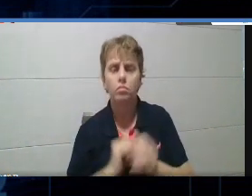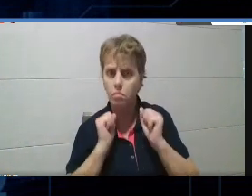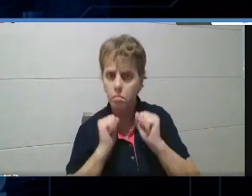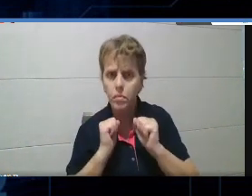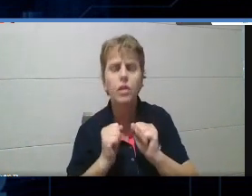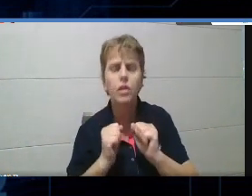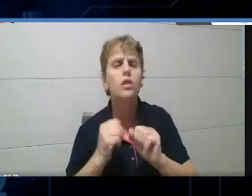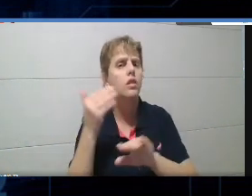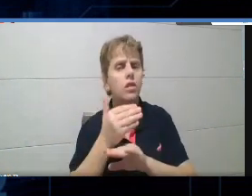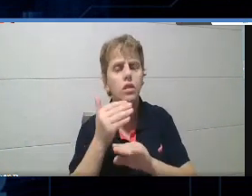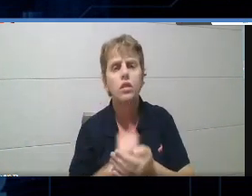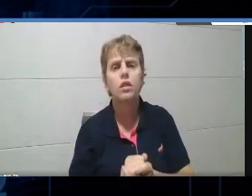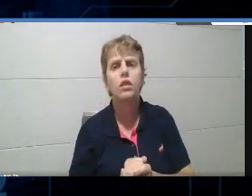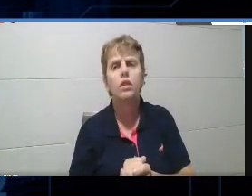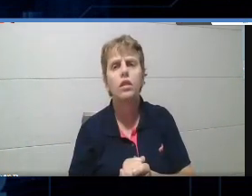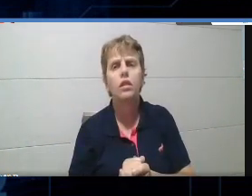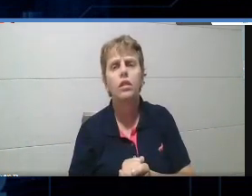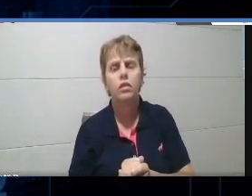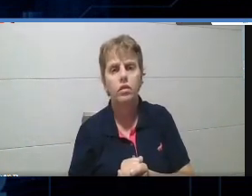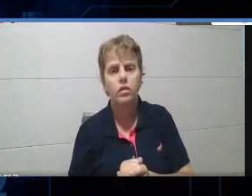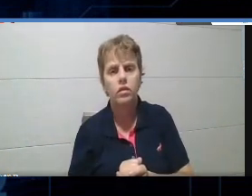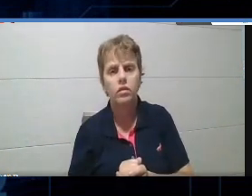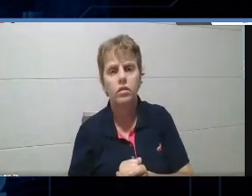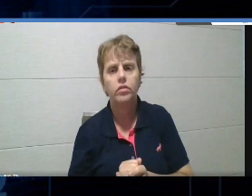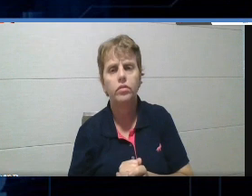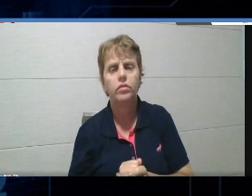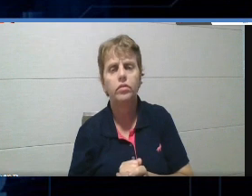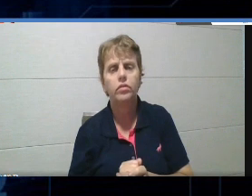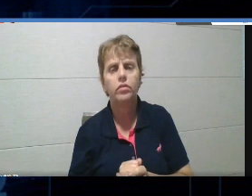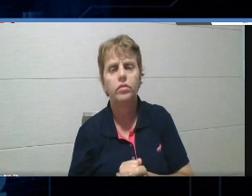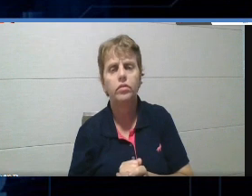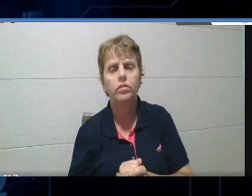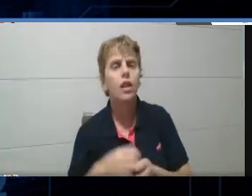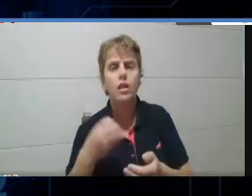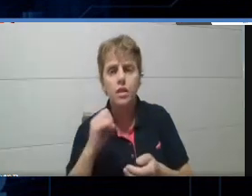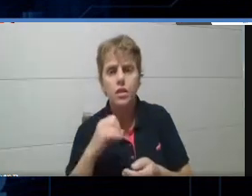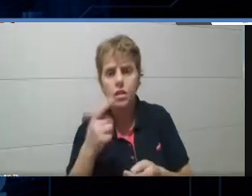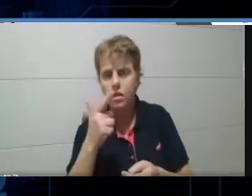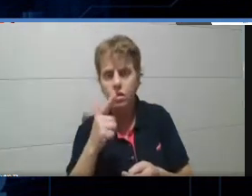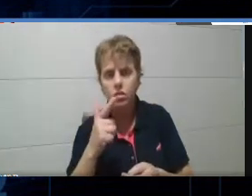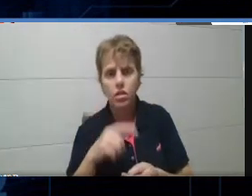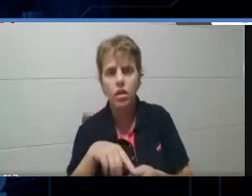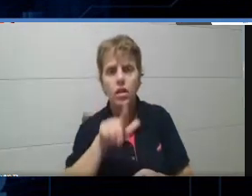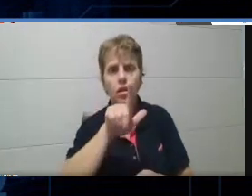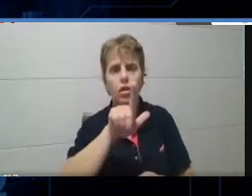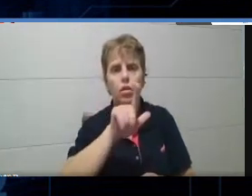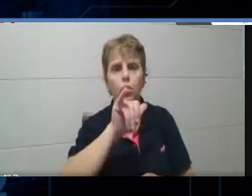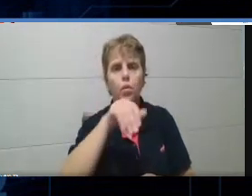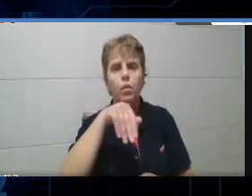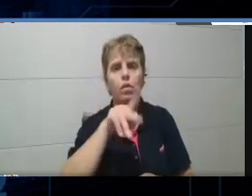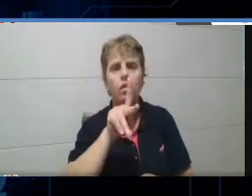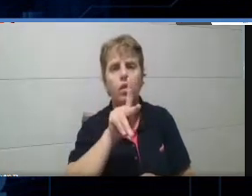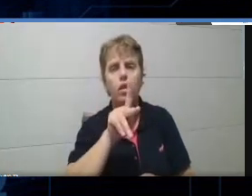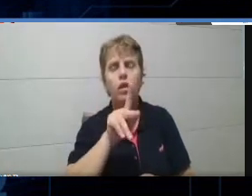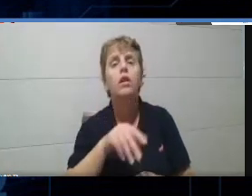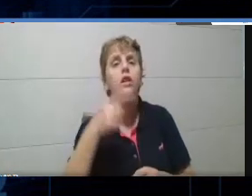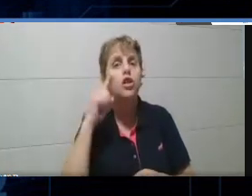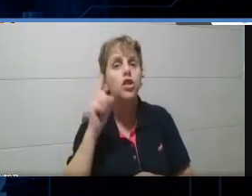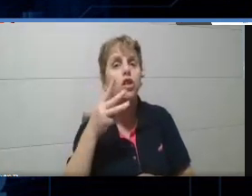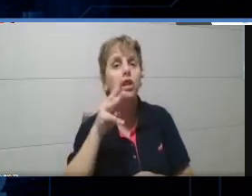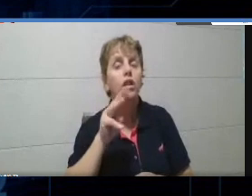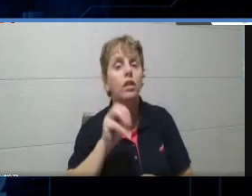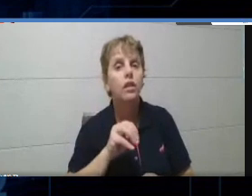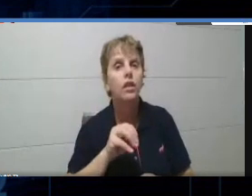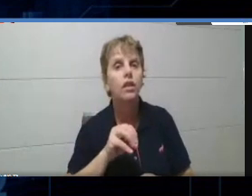O Instagram está aí na tela. Então, assim, peça. Se você não tem o link de acesso ainda para fazer a inscrição para dia 30, dia 30. Então, temos